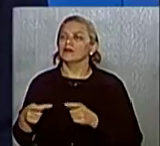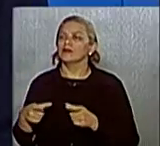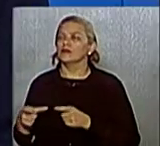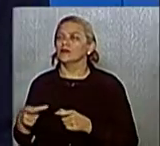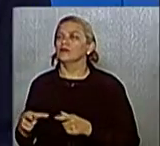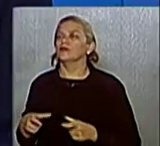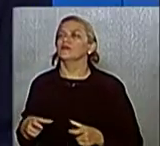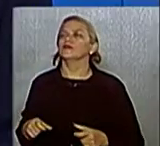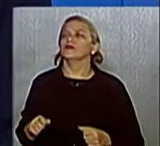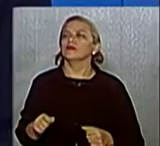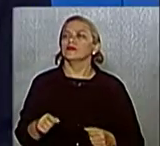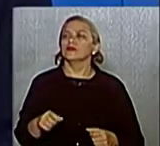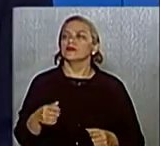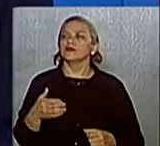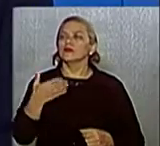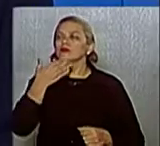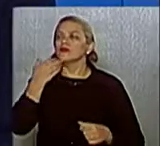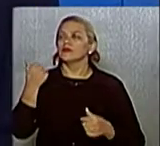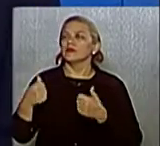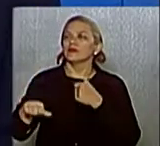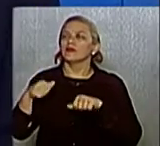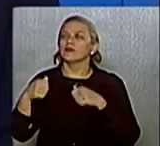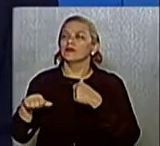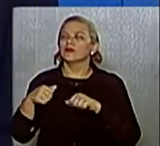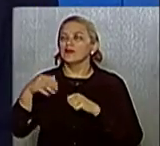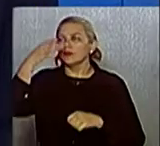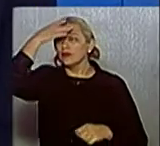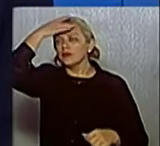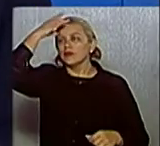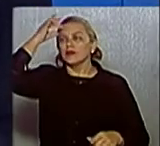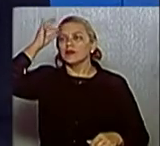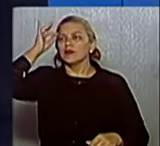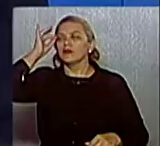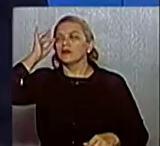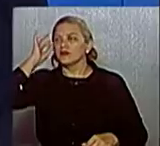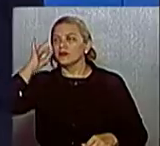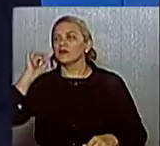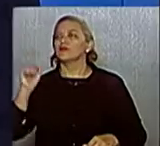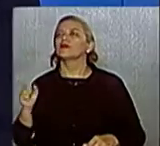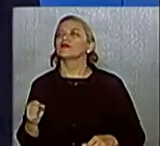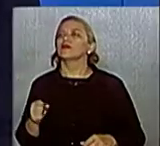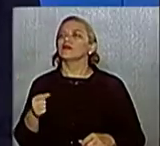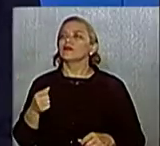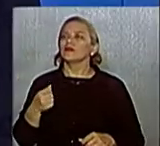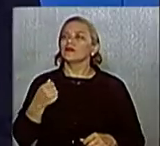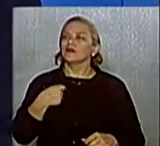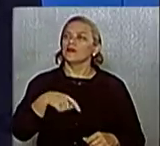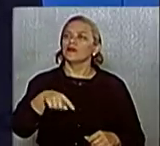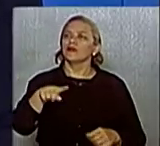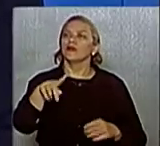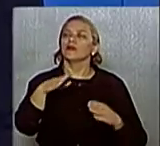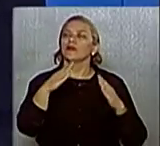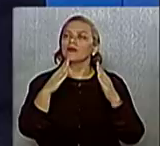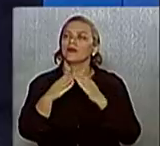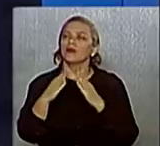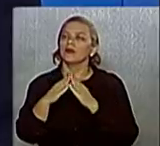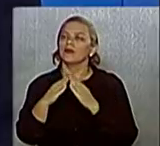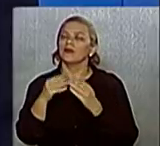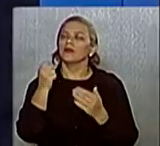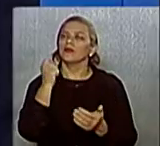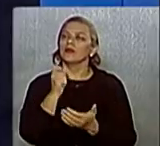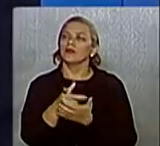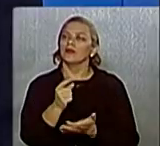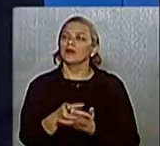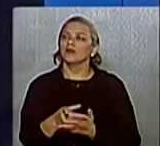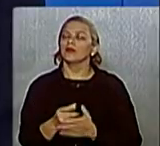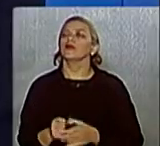que a gente dá uma melhor qualidade de vida para esses cidadãos que investiram numa possibilidade de um terreno, num bairro